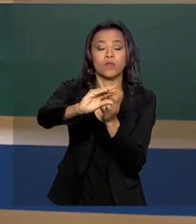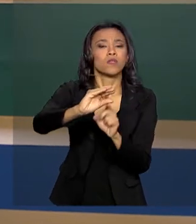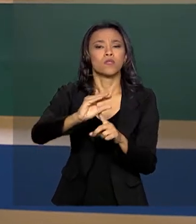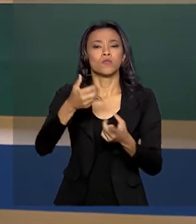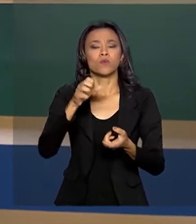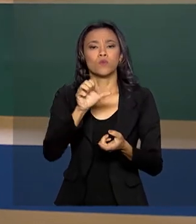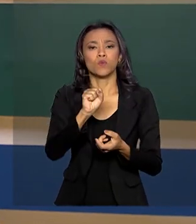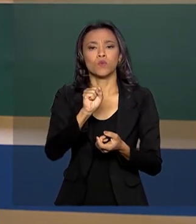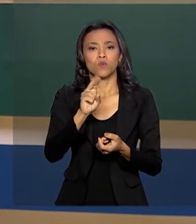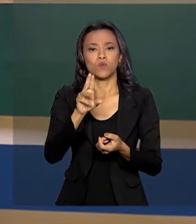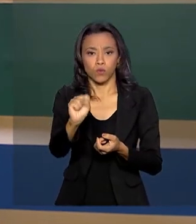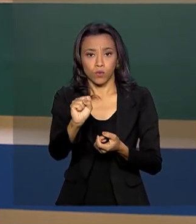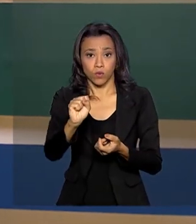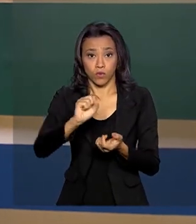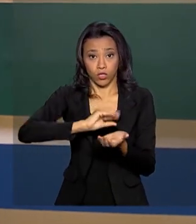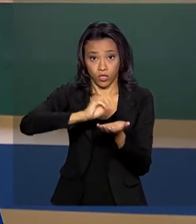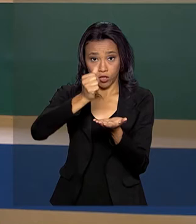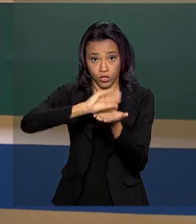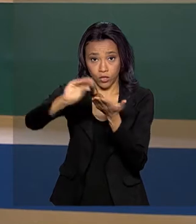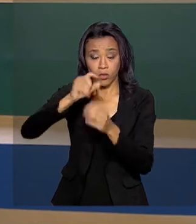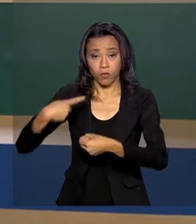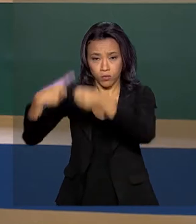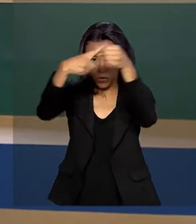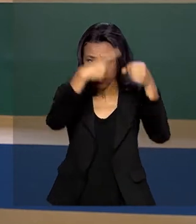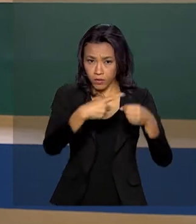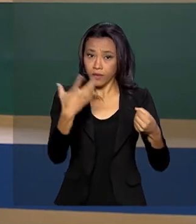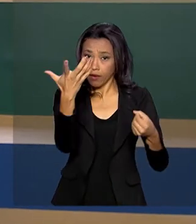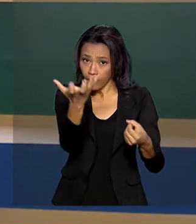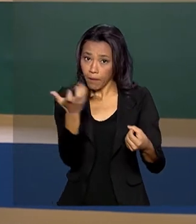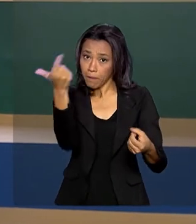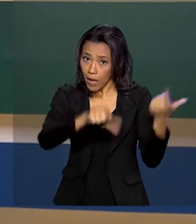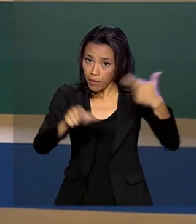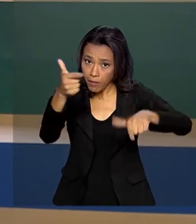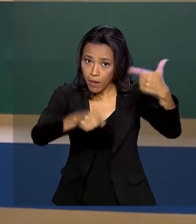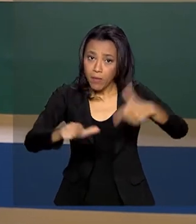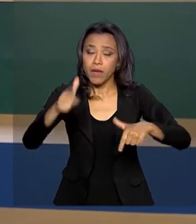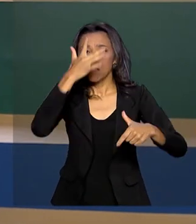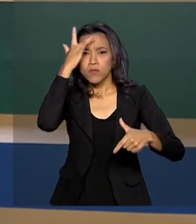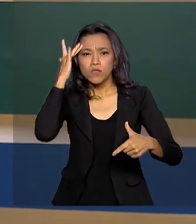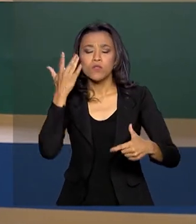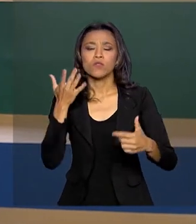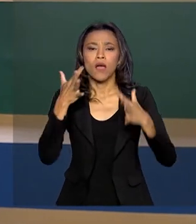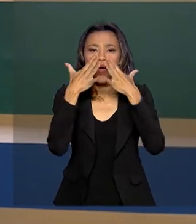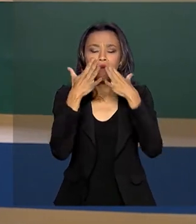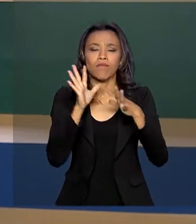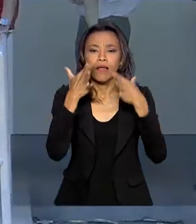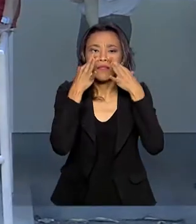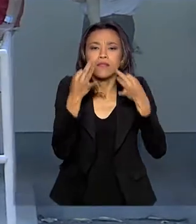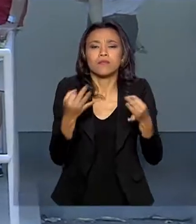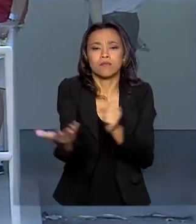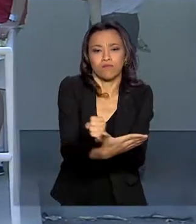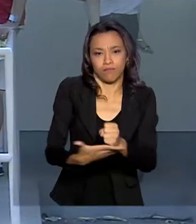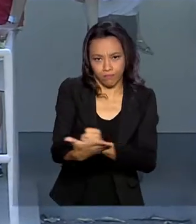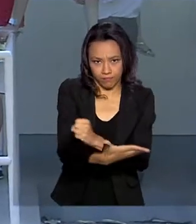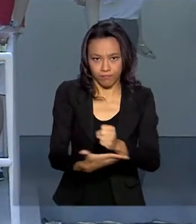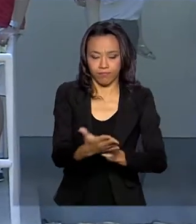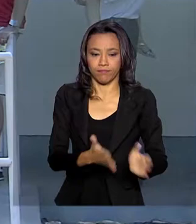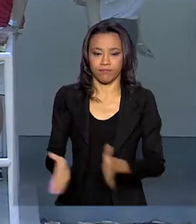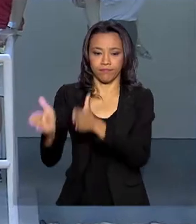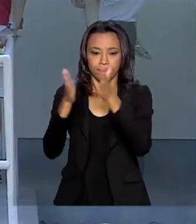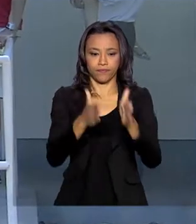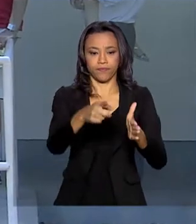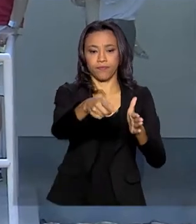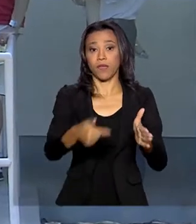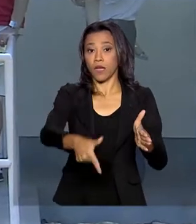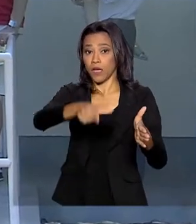municípios. A iniciativa pretende incluir mais pessoas nos programas de atenção primária. Antes, a